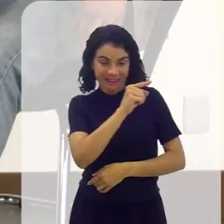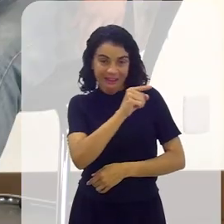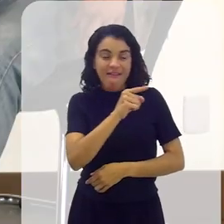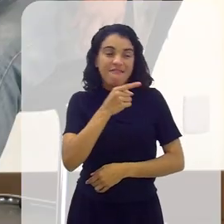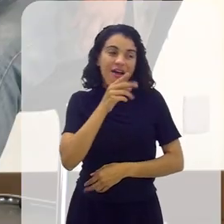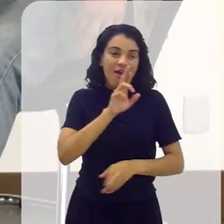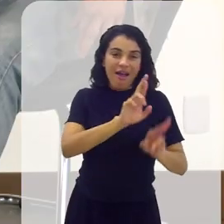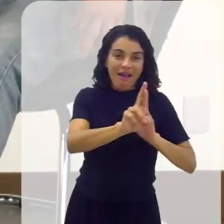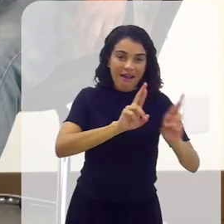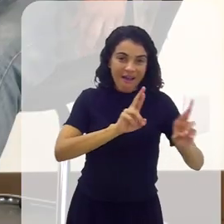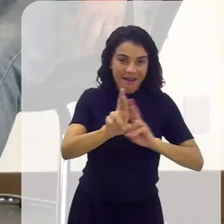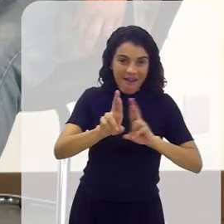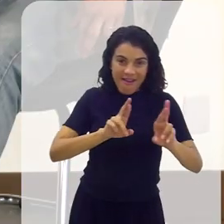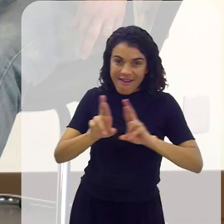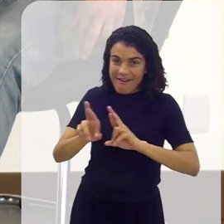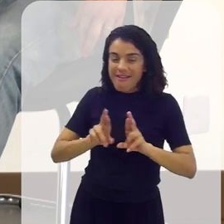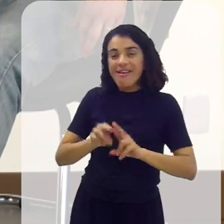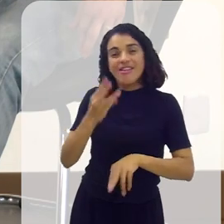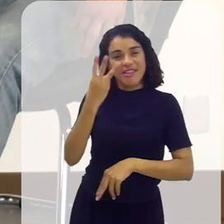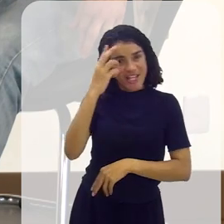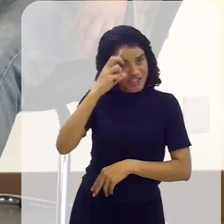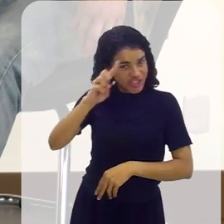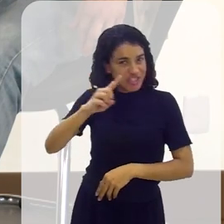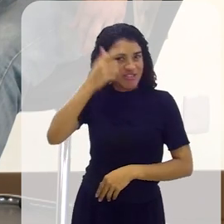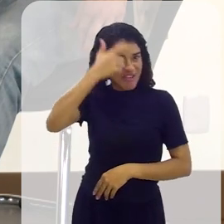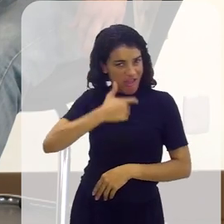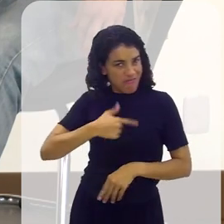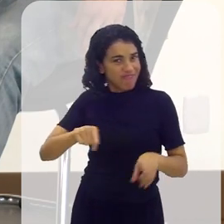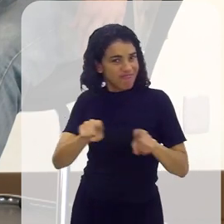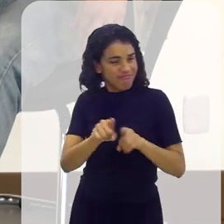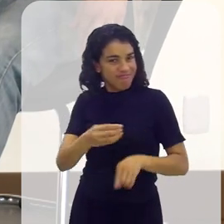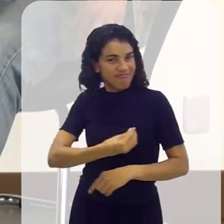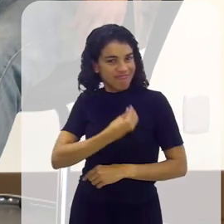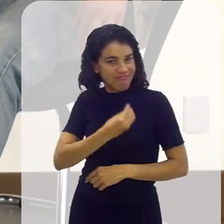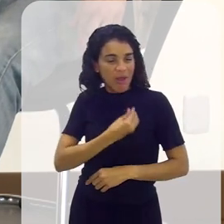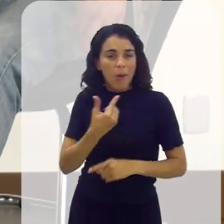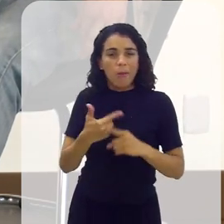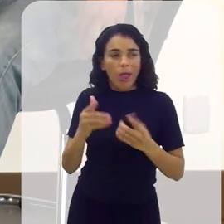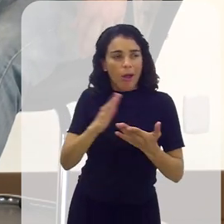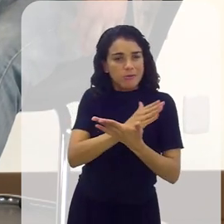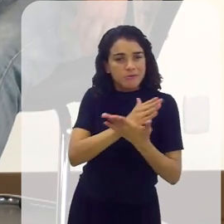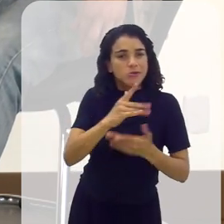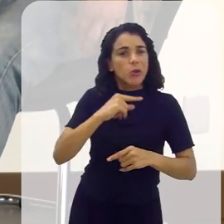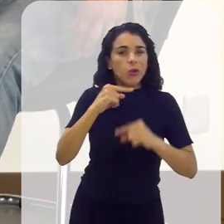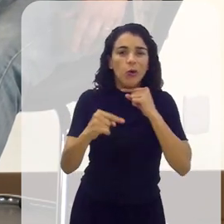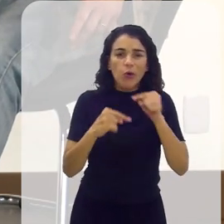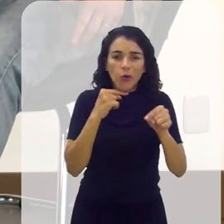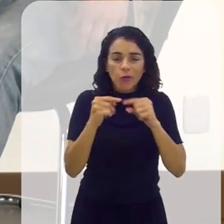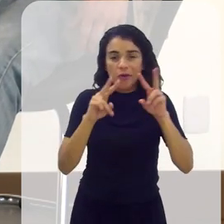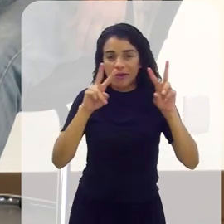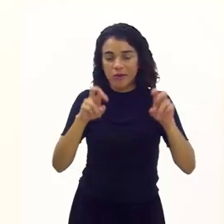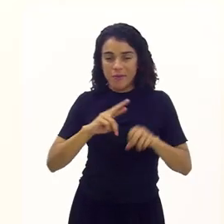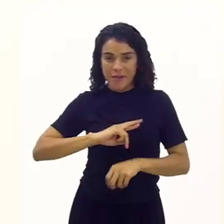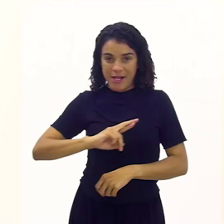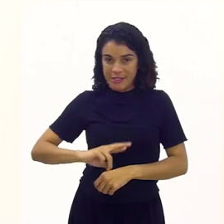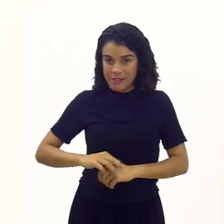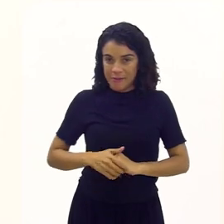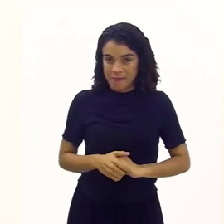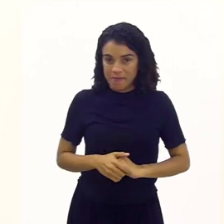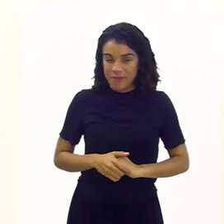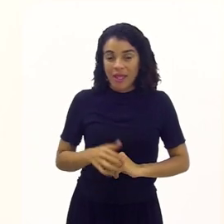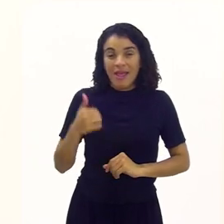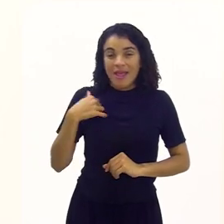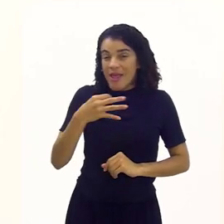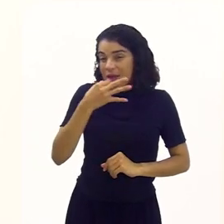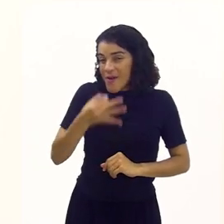dar todo tipo de resposta e vão estar lá durante os três dias também, porque tem muitas dúvidas, né? E eu